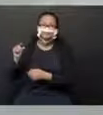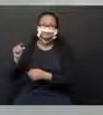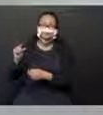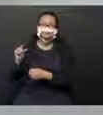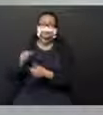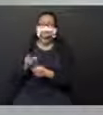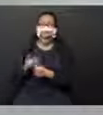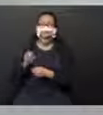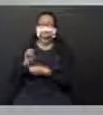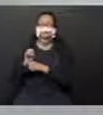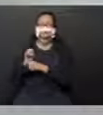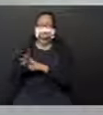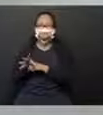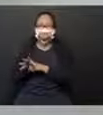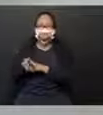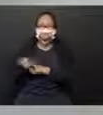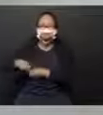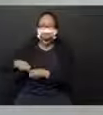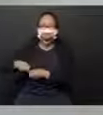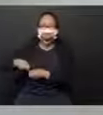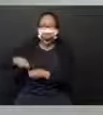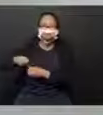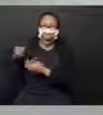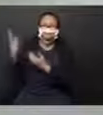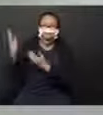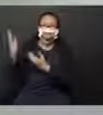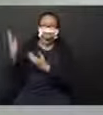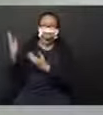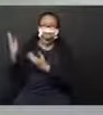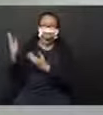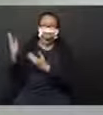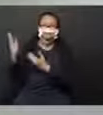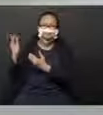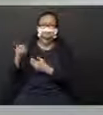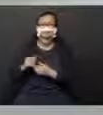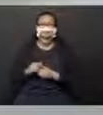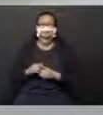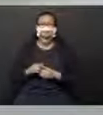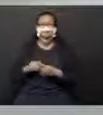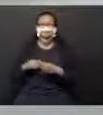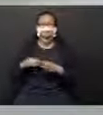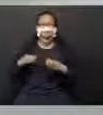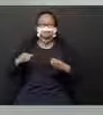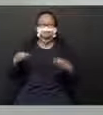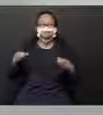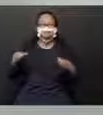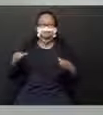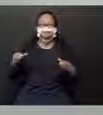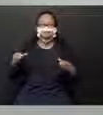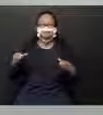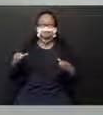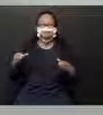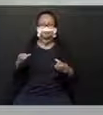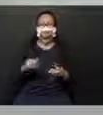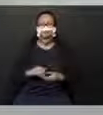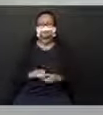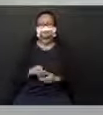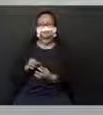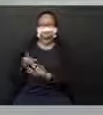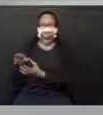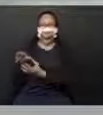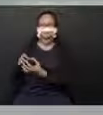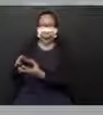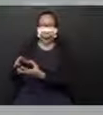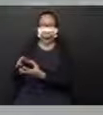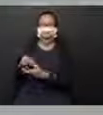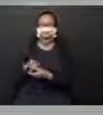olha o tamanho da minha zebra que ela está ficando, bem grandona. Isso mesmo.